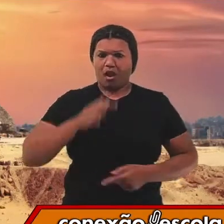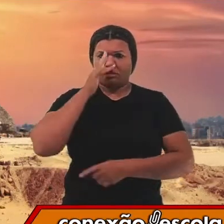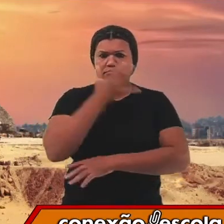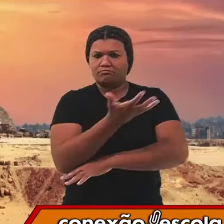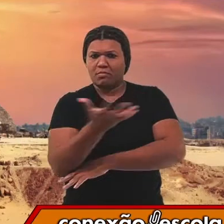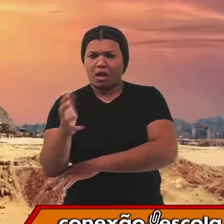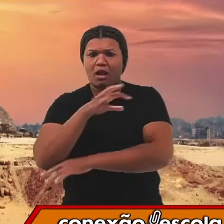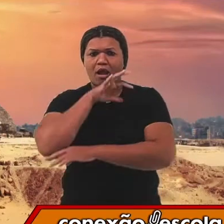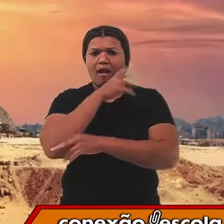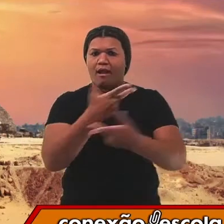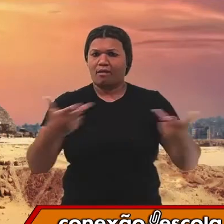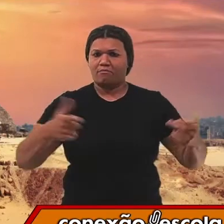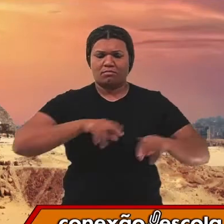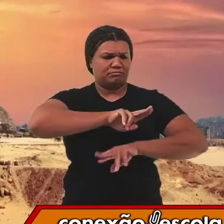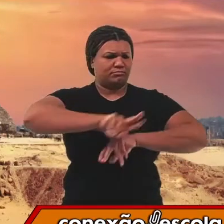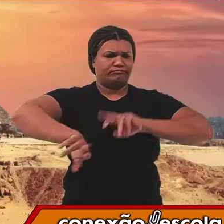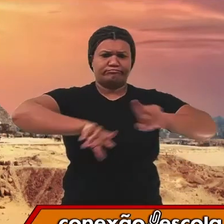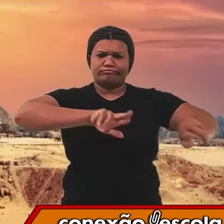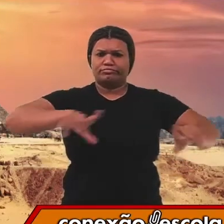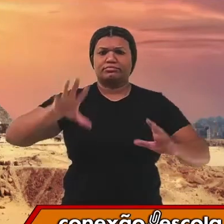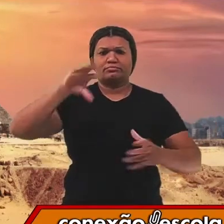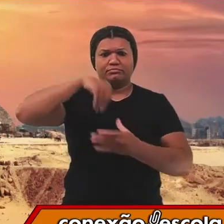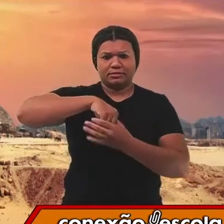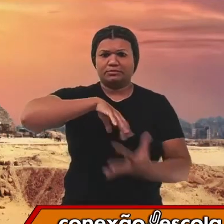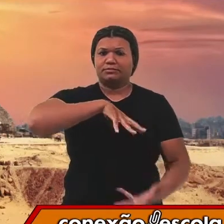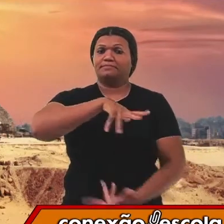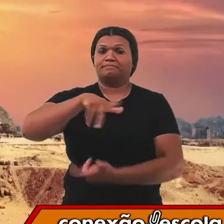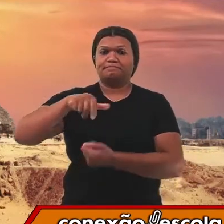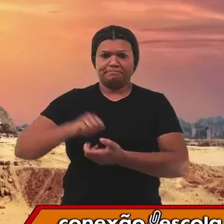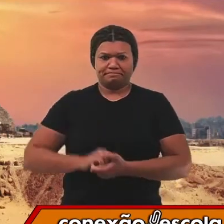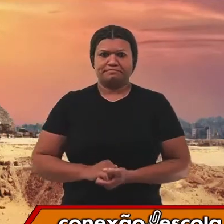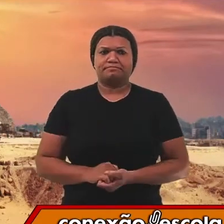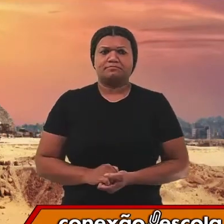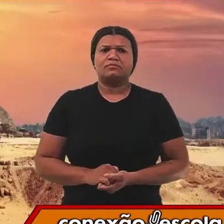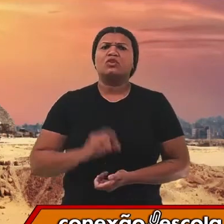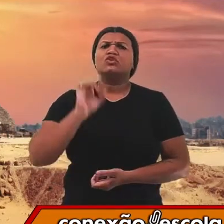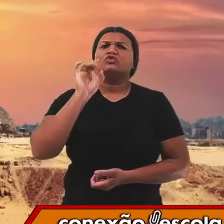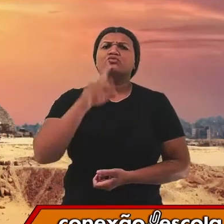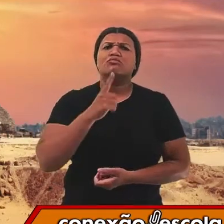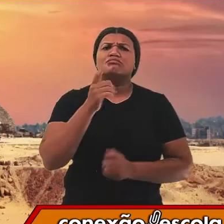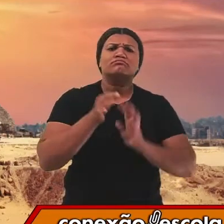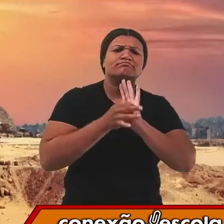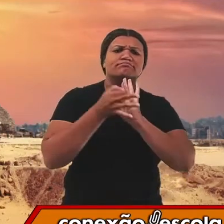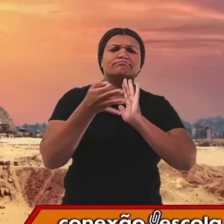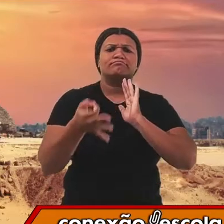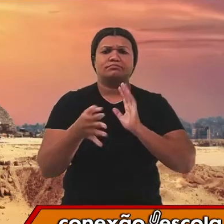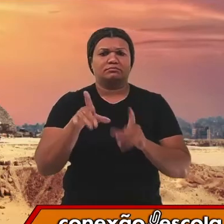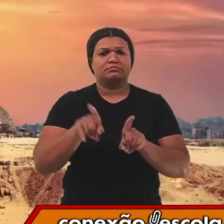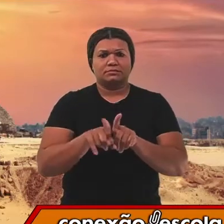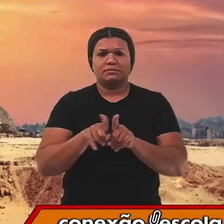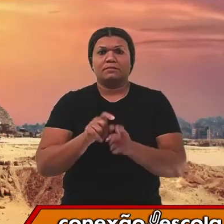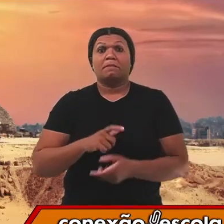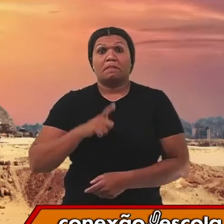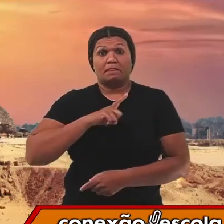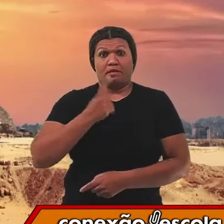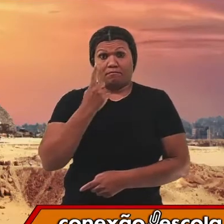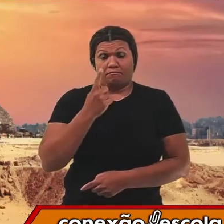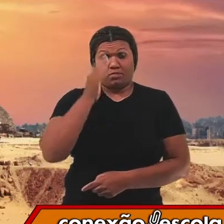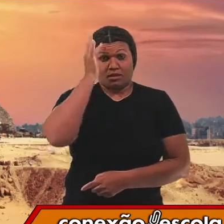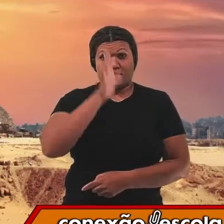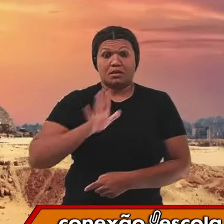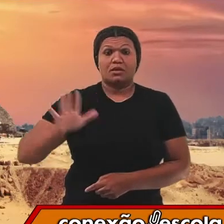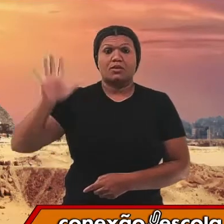que nós temos no nosso planeta. Só um comentário, um adendo também. Existe uma teoria